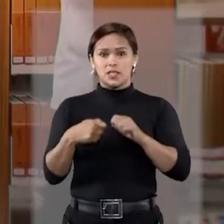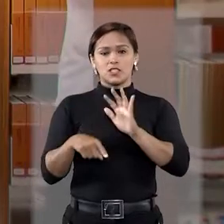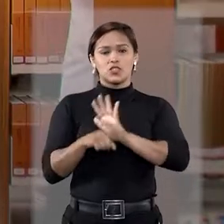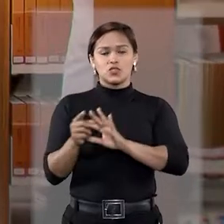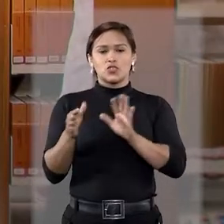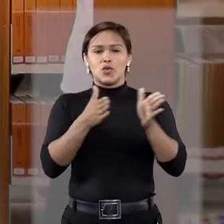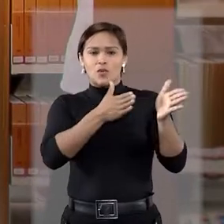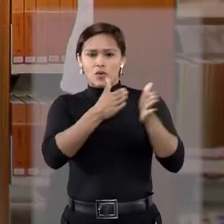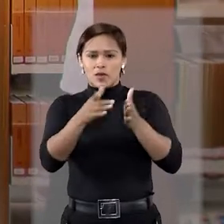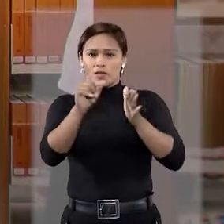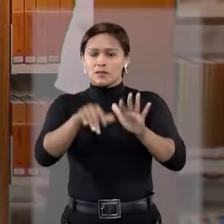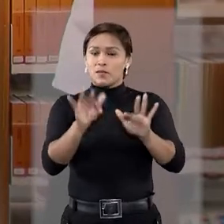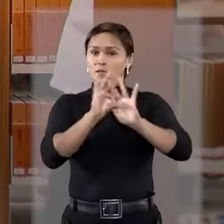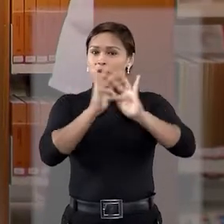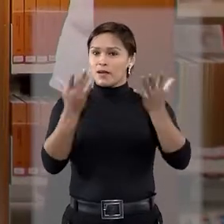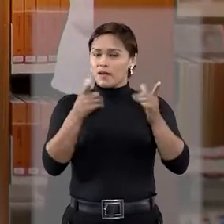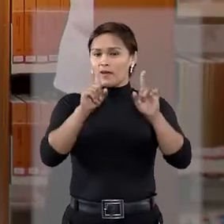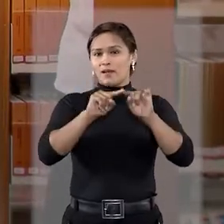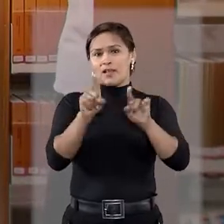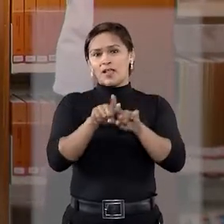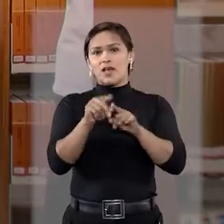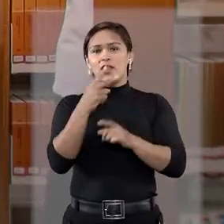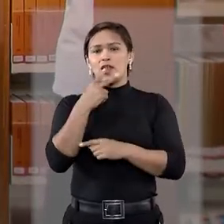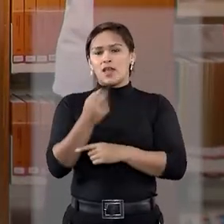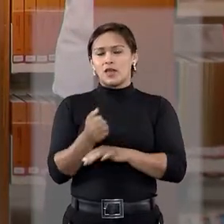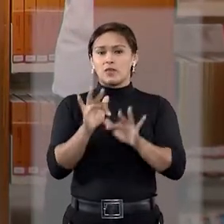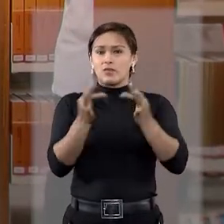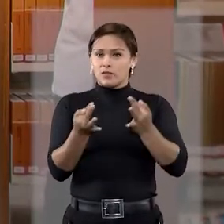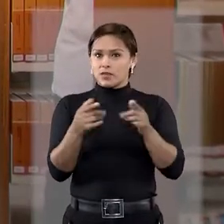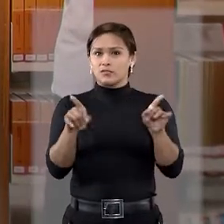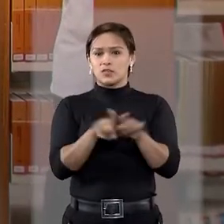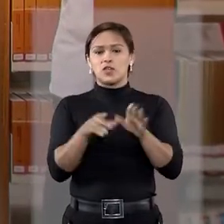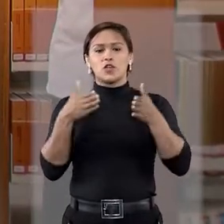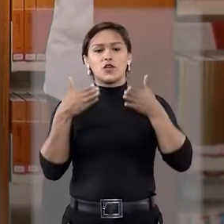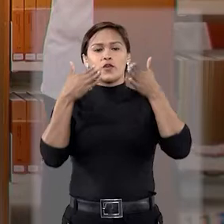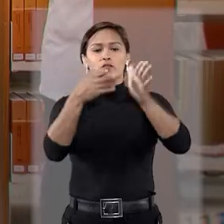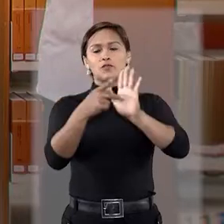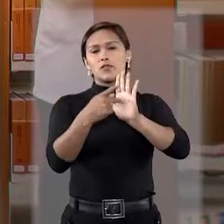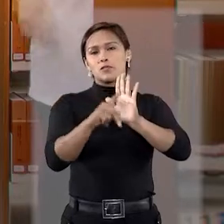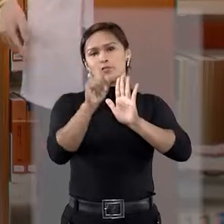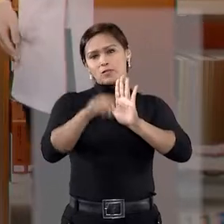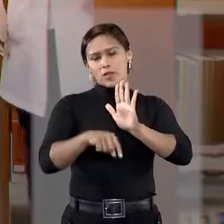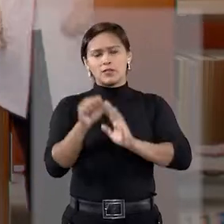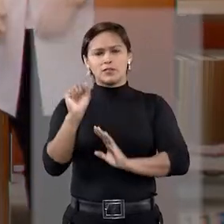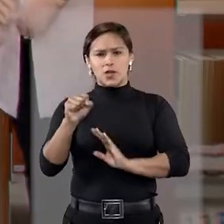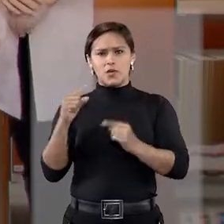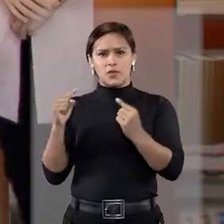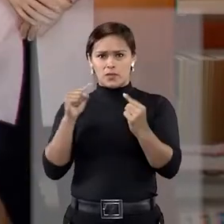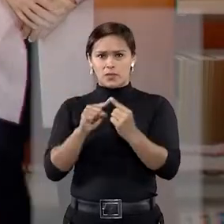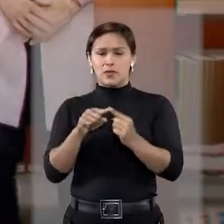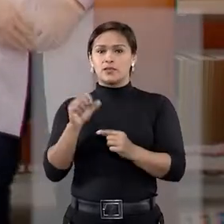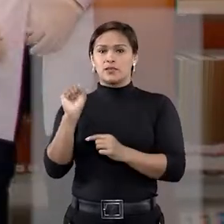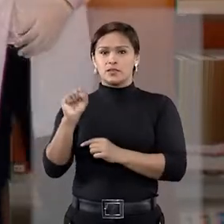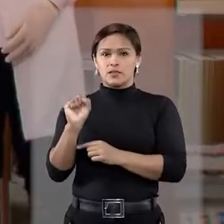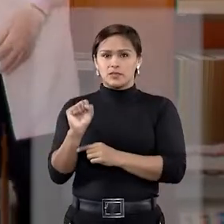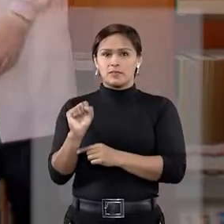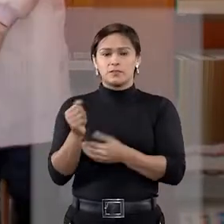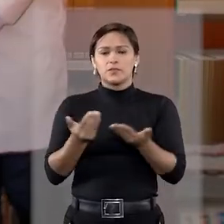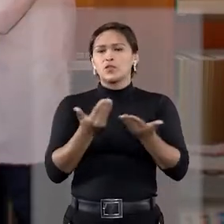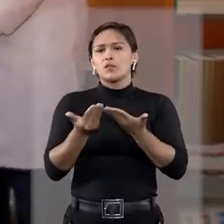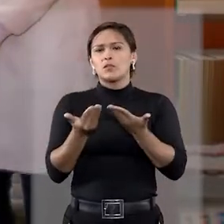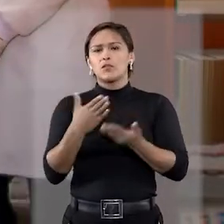necessitam de orientações mais claras com linguagem simples e objetiva. Não é, Leonardo? Sim.